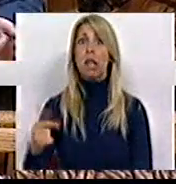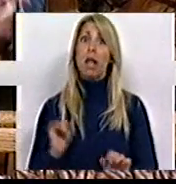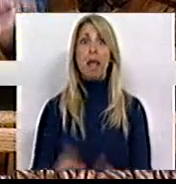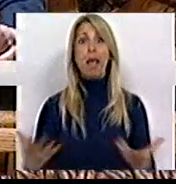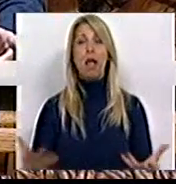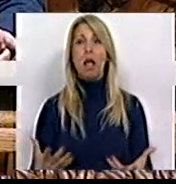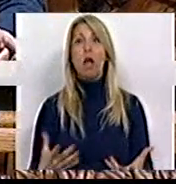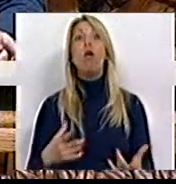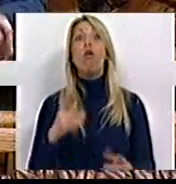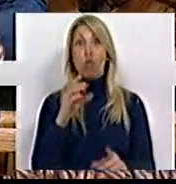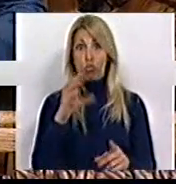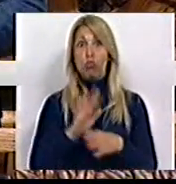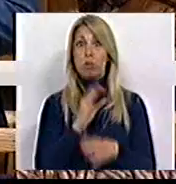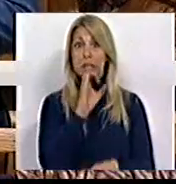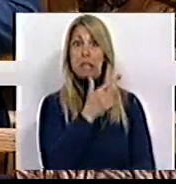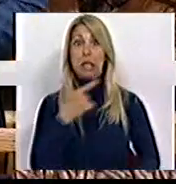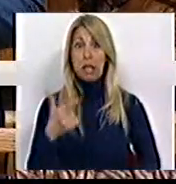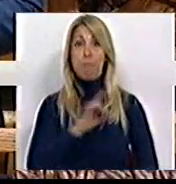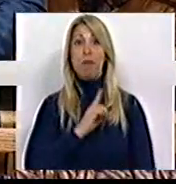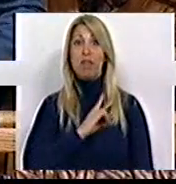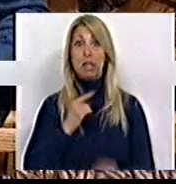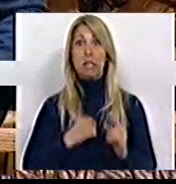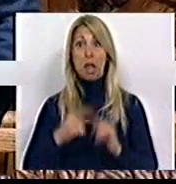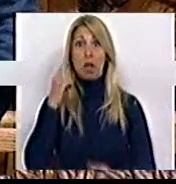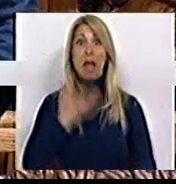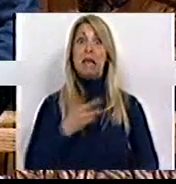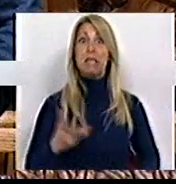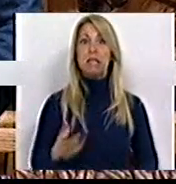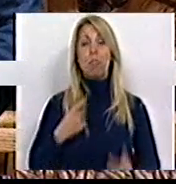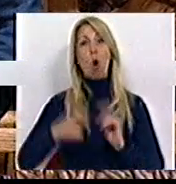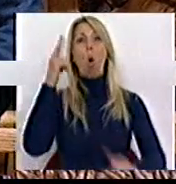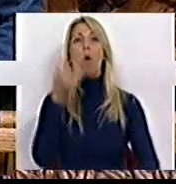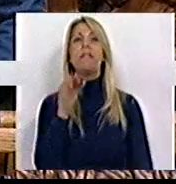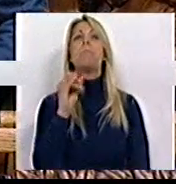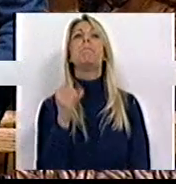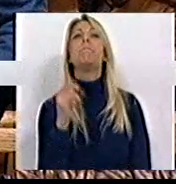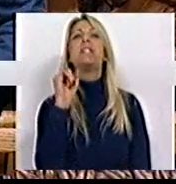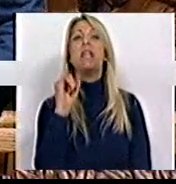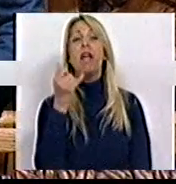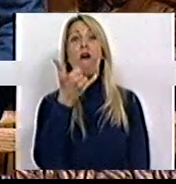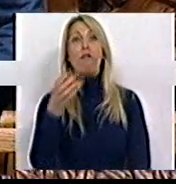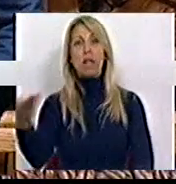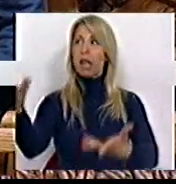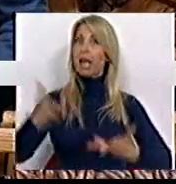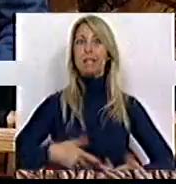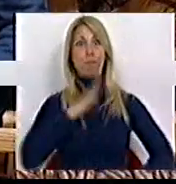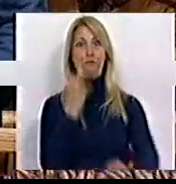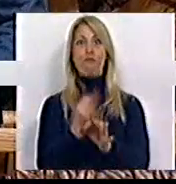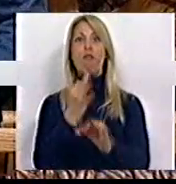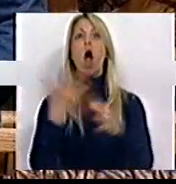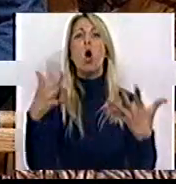privatizados em dezembro e recebidos anteontem em festa no Psi 20, têm a sua estrutura acionista agora